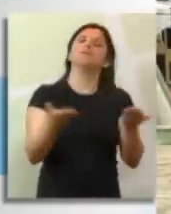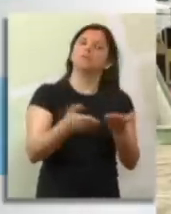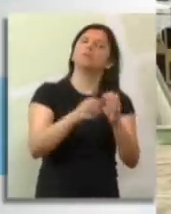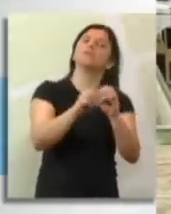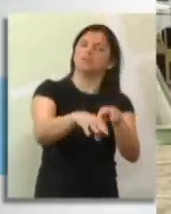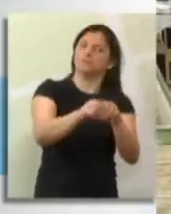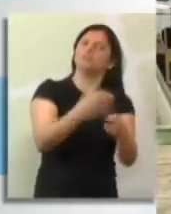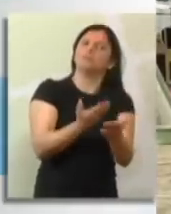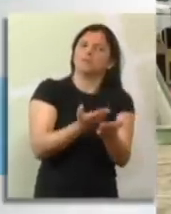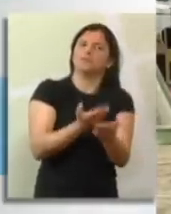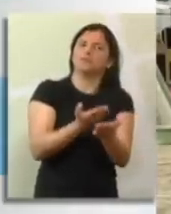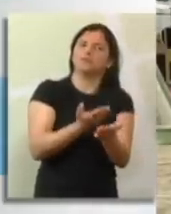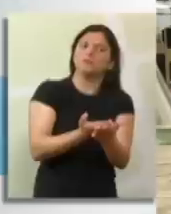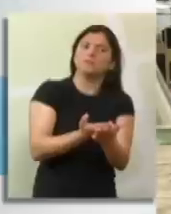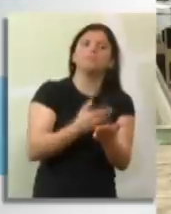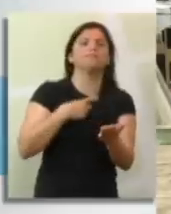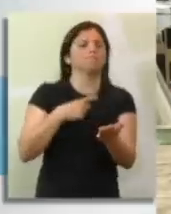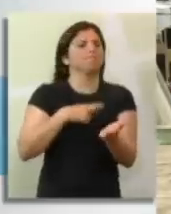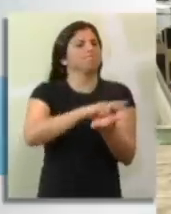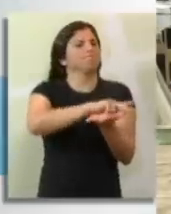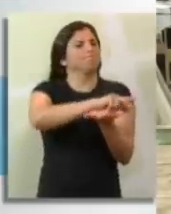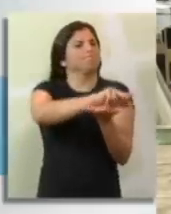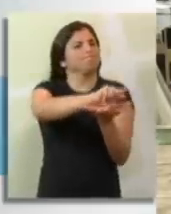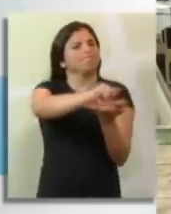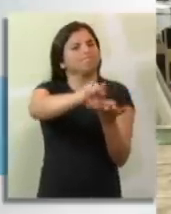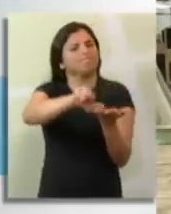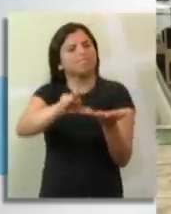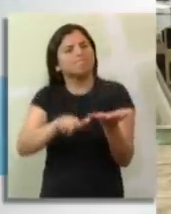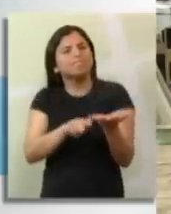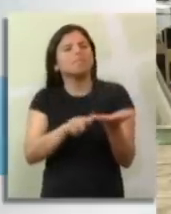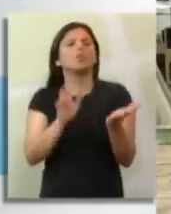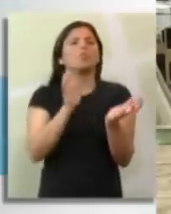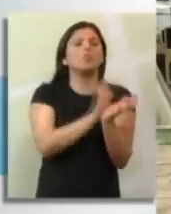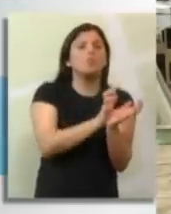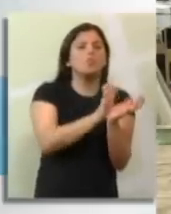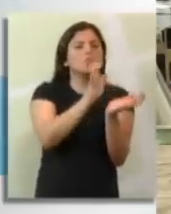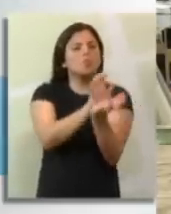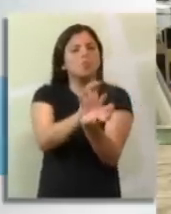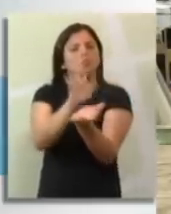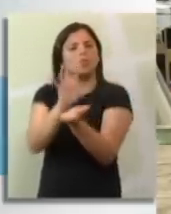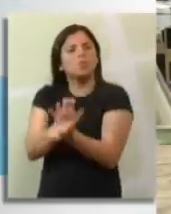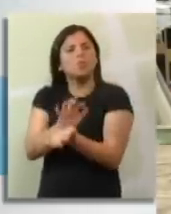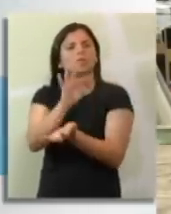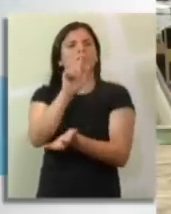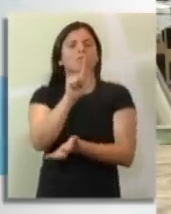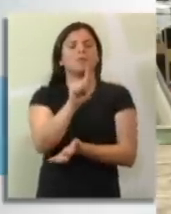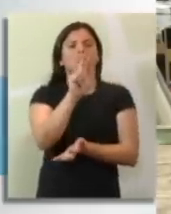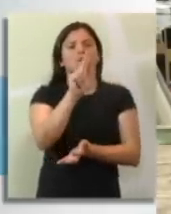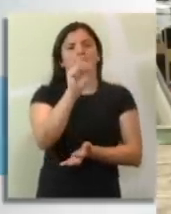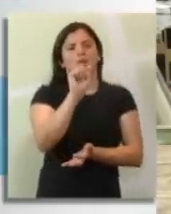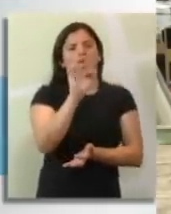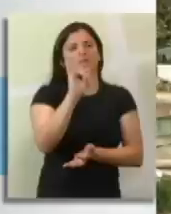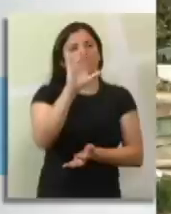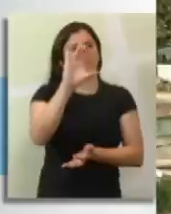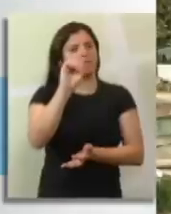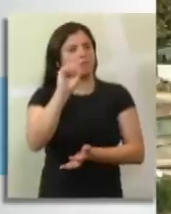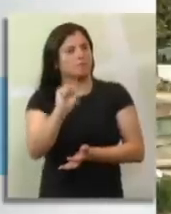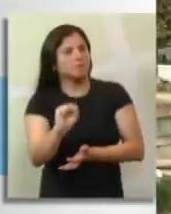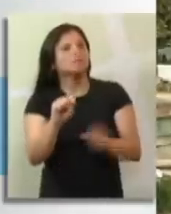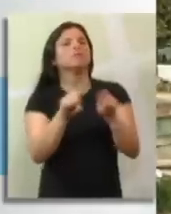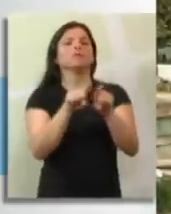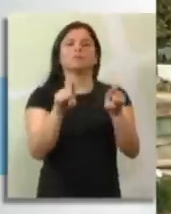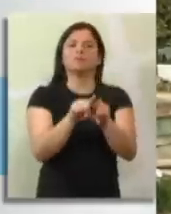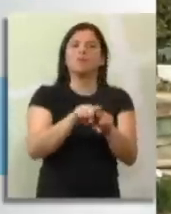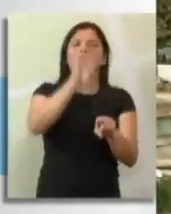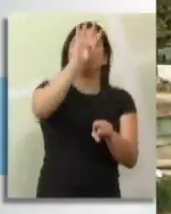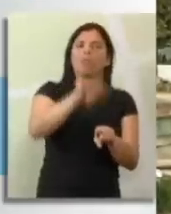vários tipos de gráficos estatísticos. O de linhas, o de colunas, o gráfico de barras e o gráfico setorial. Vai